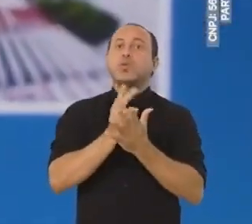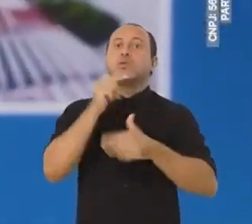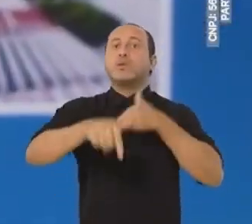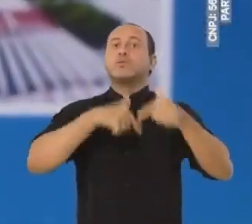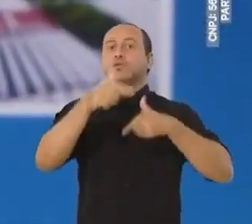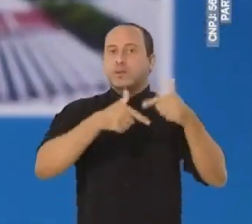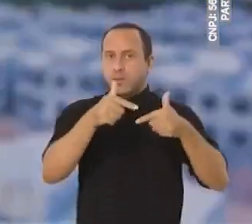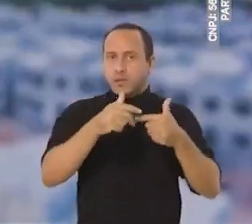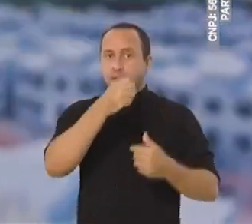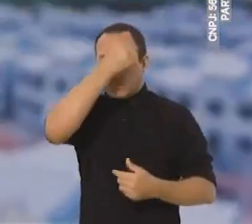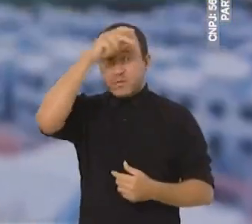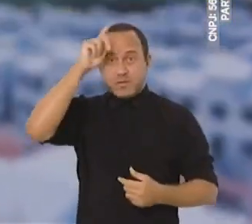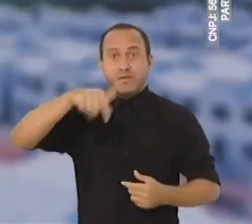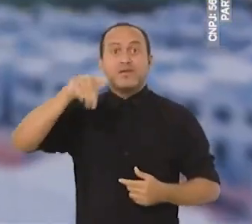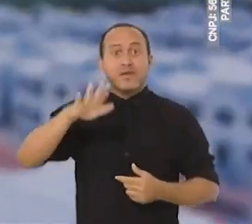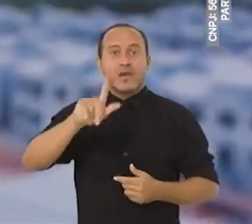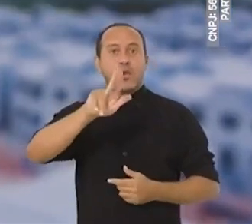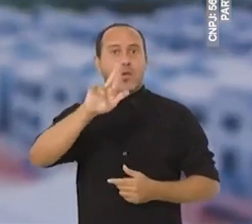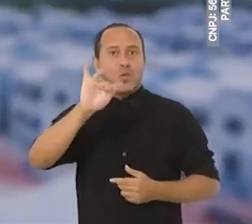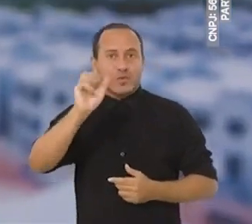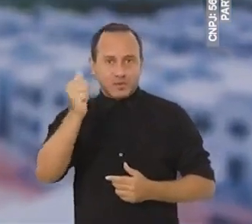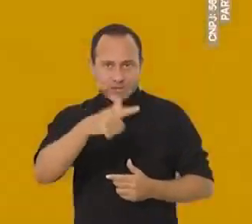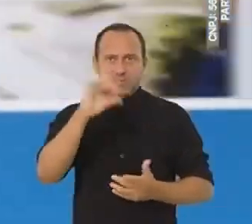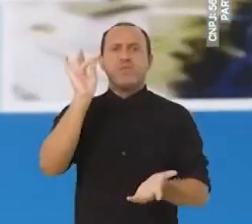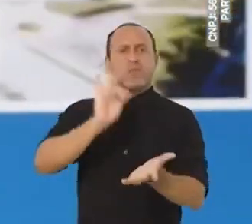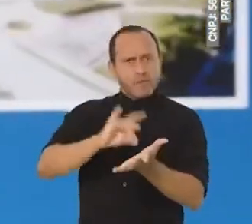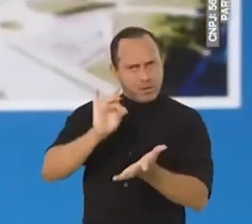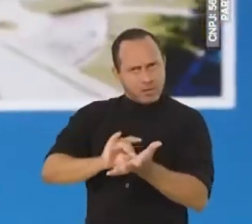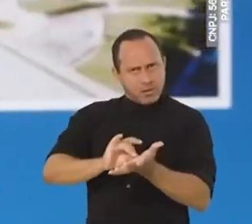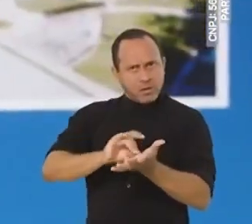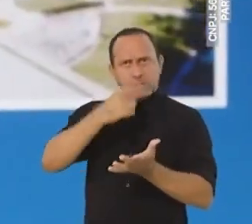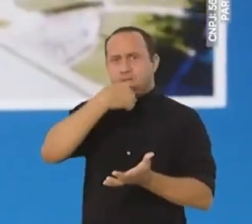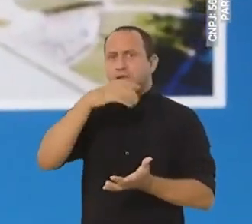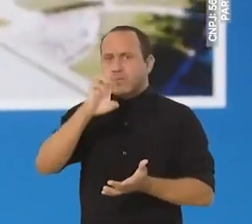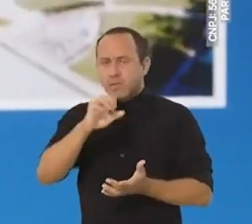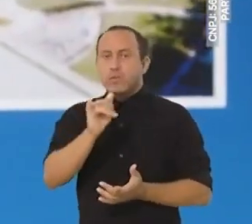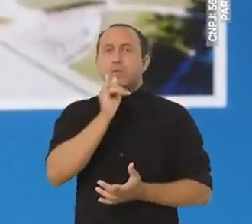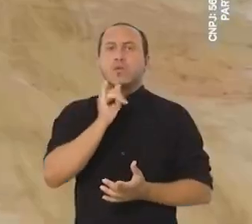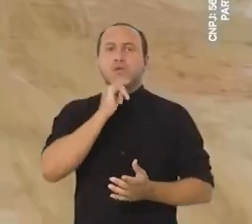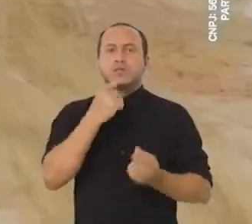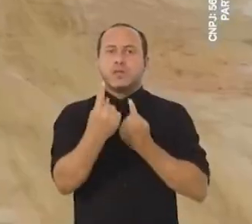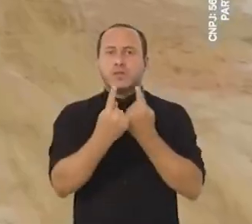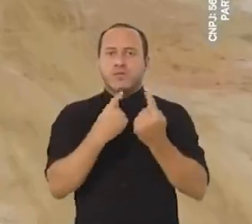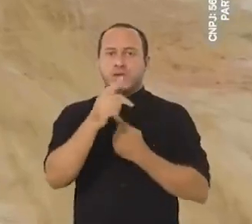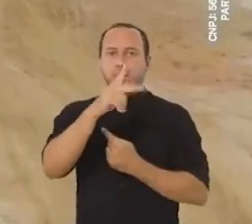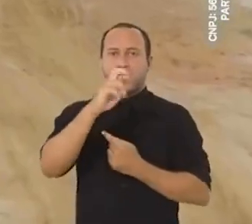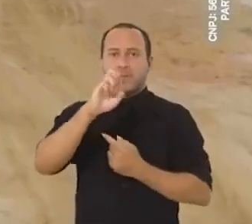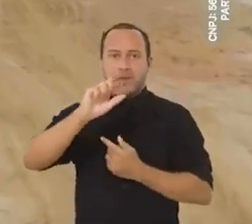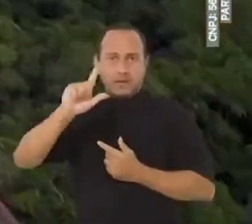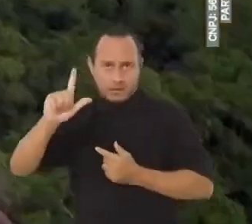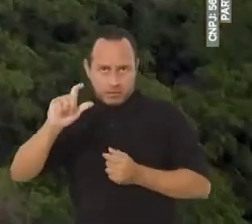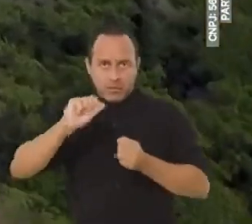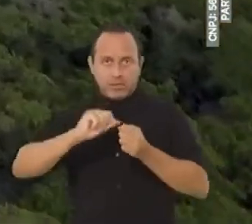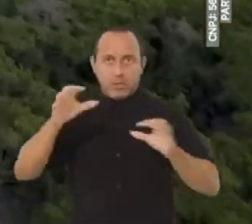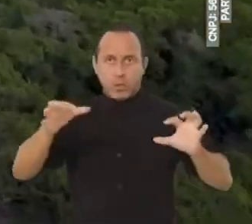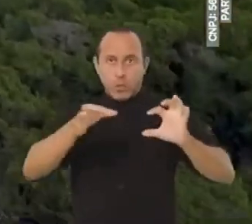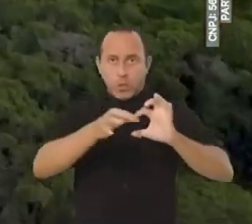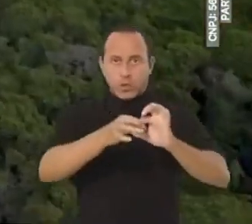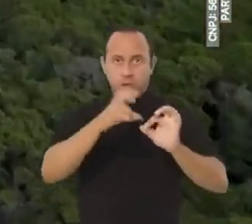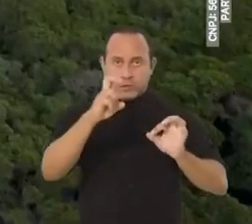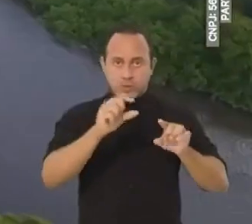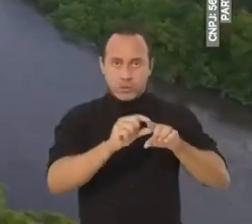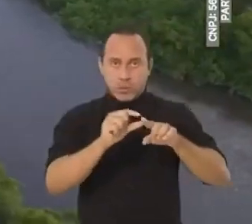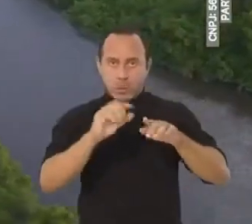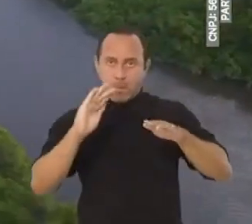continuidade a elas. Esse prefeito é Luiz. É verdade Edivaldo. Um exemplo é a Avenida Perimetral, que vai